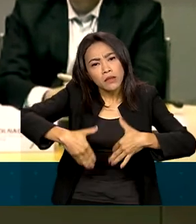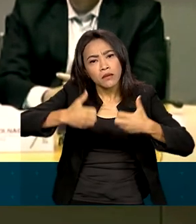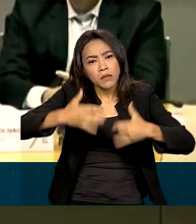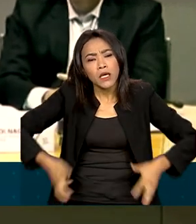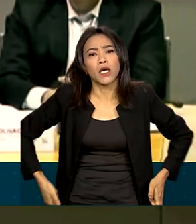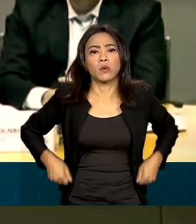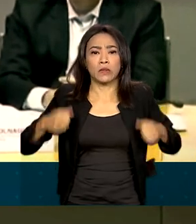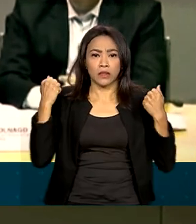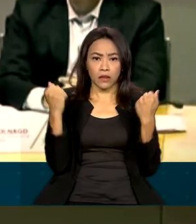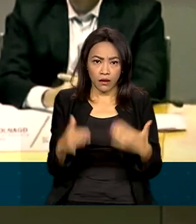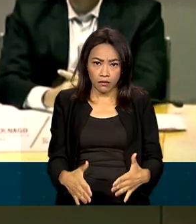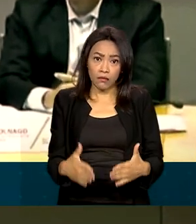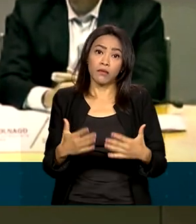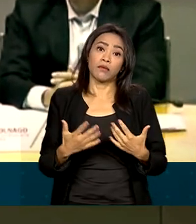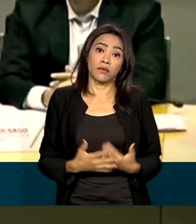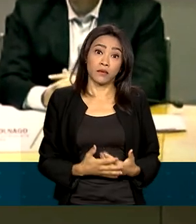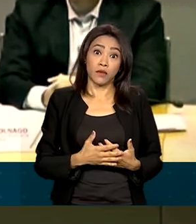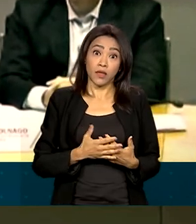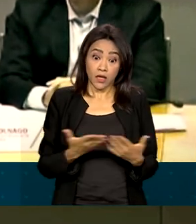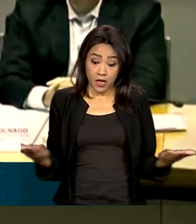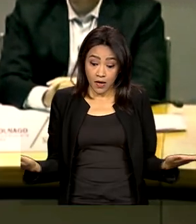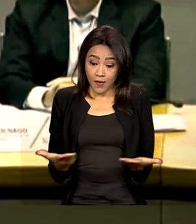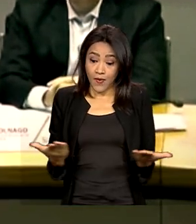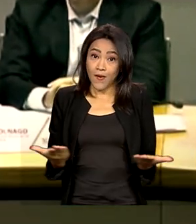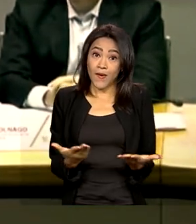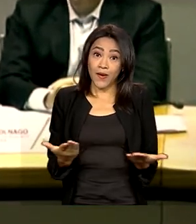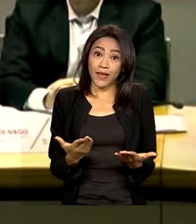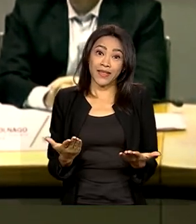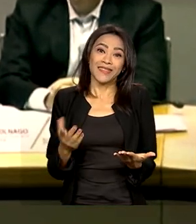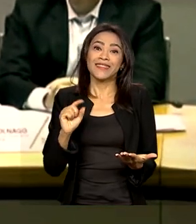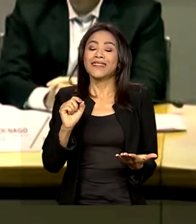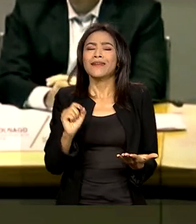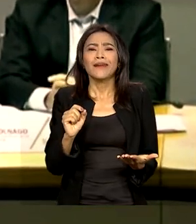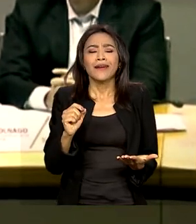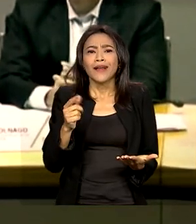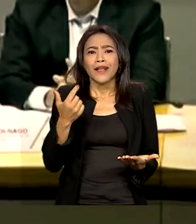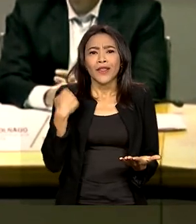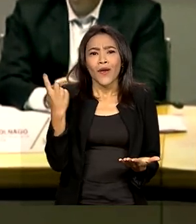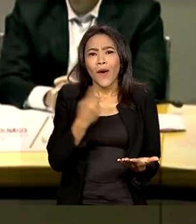e chegamos ao final sem empurrar nenhuma conta para o futuro.